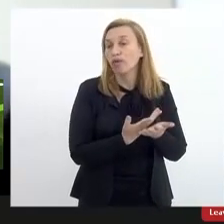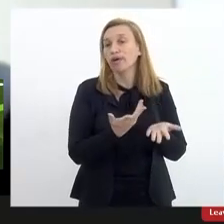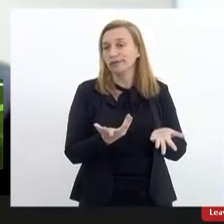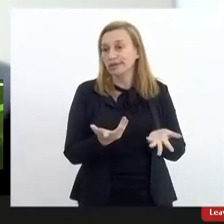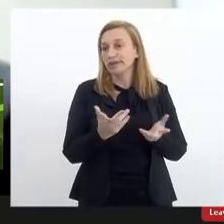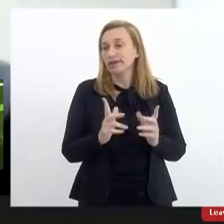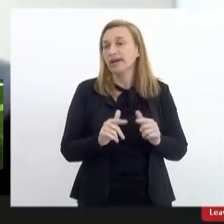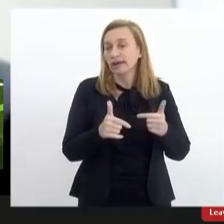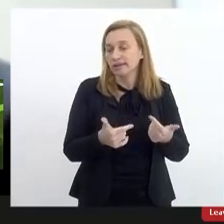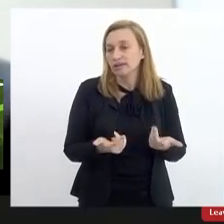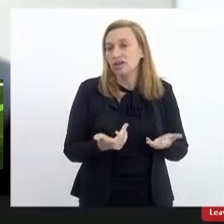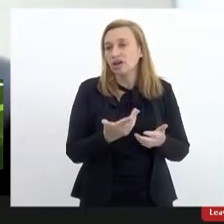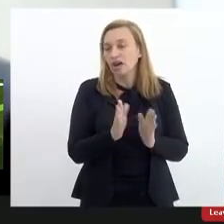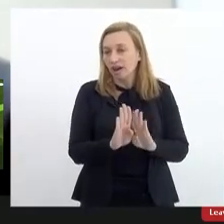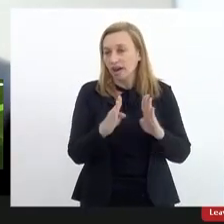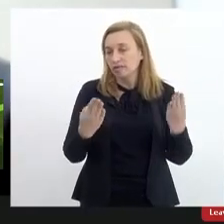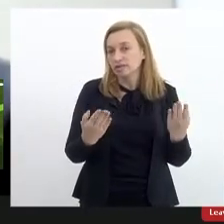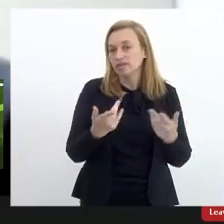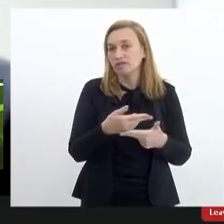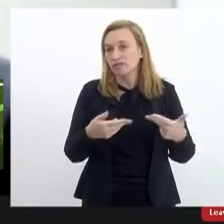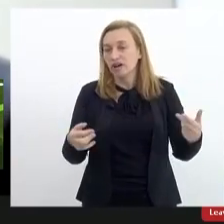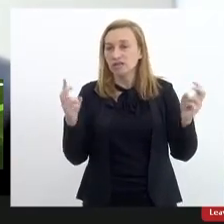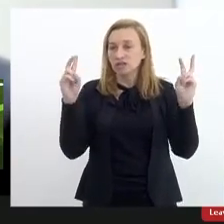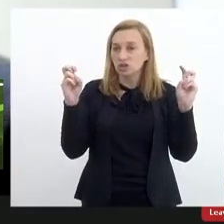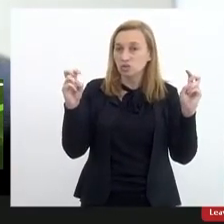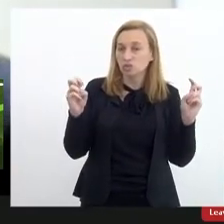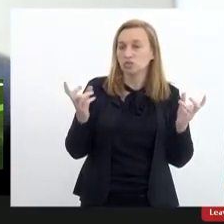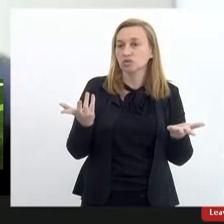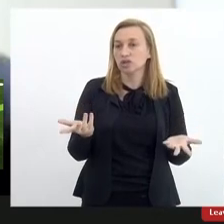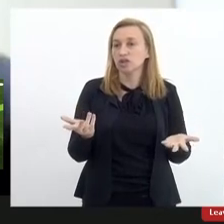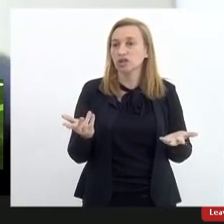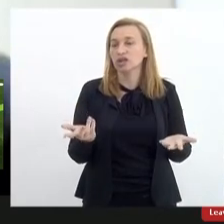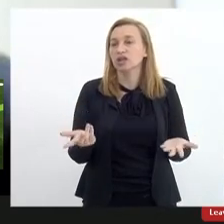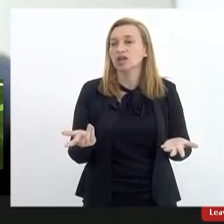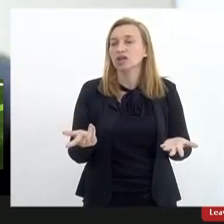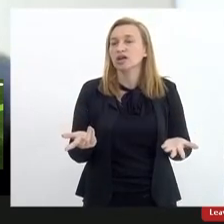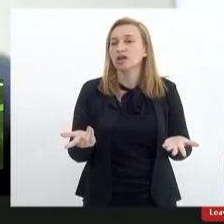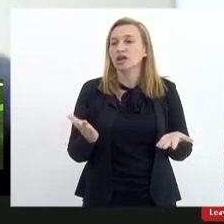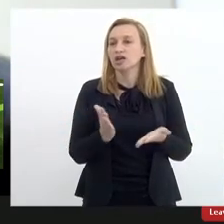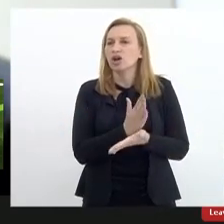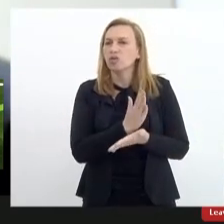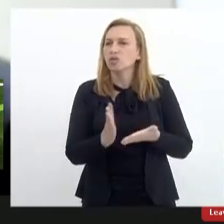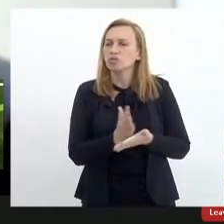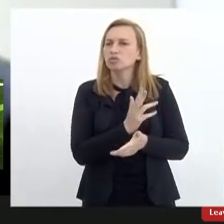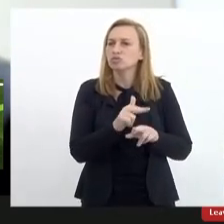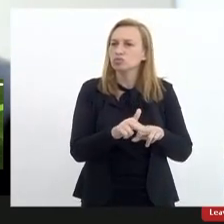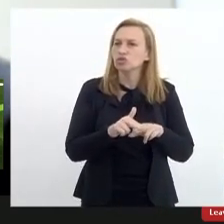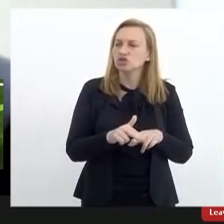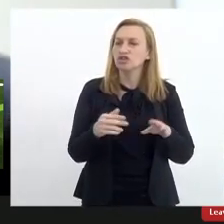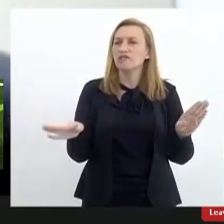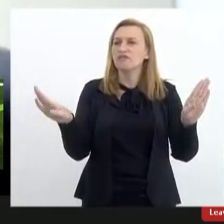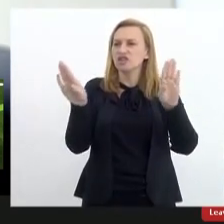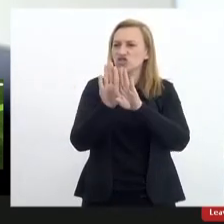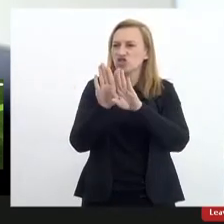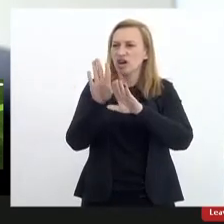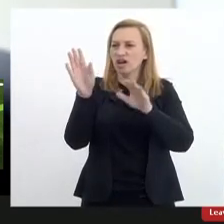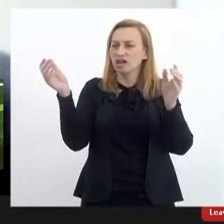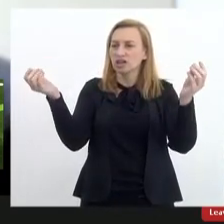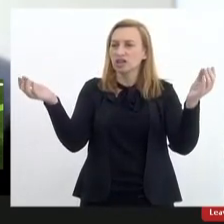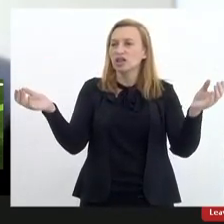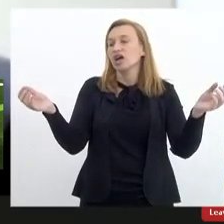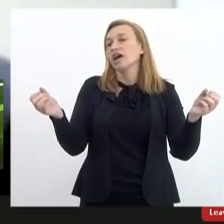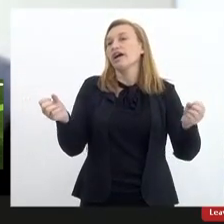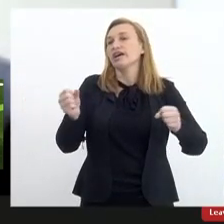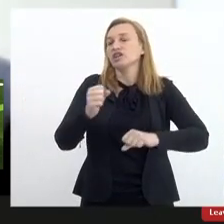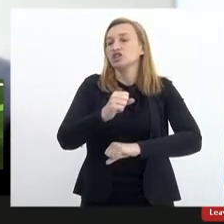vinha num processo de climatização das salas o que significava em muitos casos até fechar janelas fechar mais